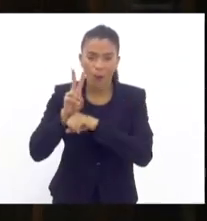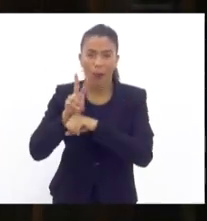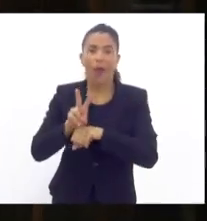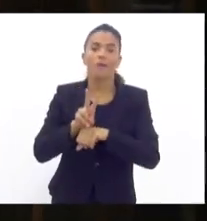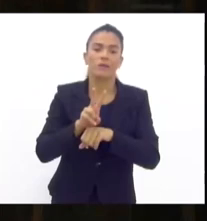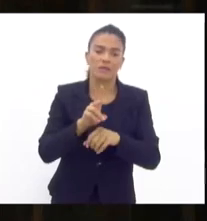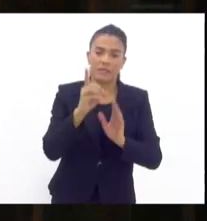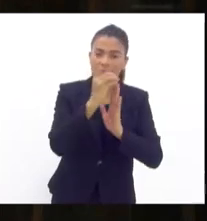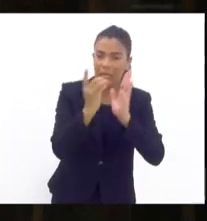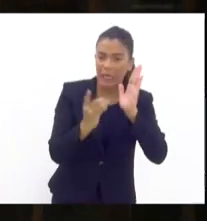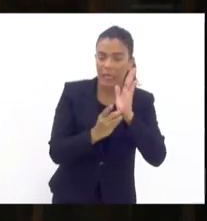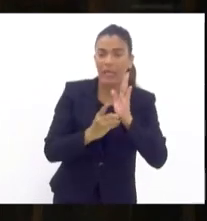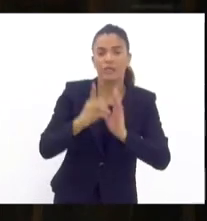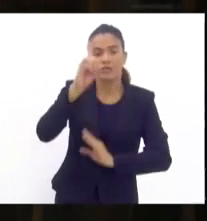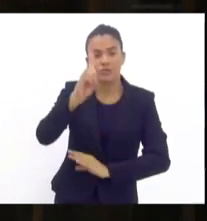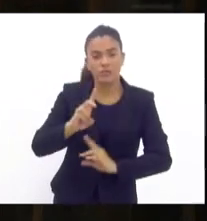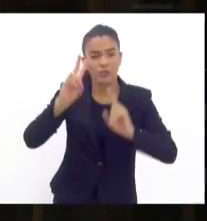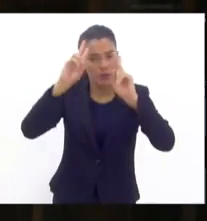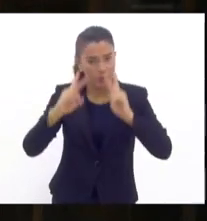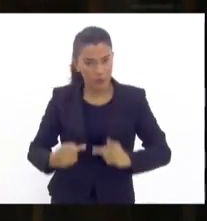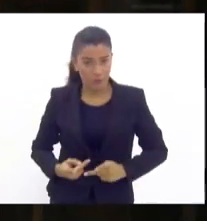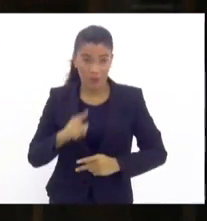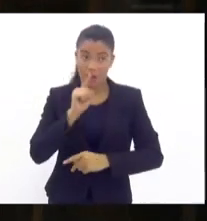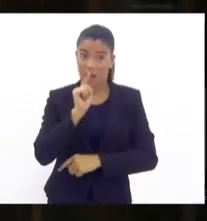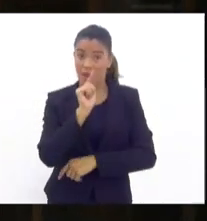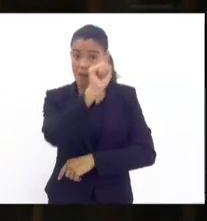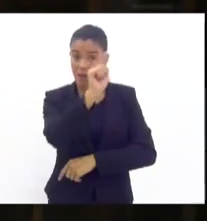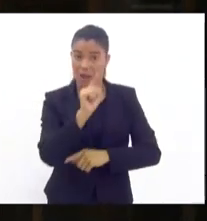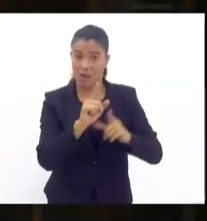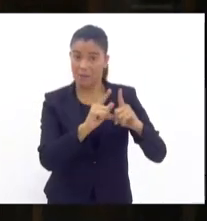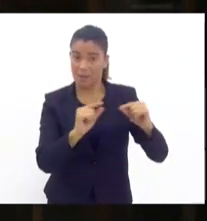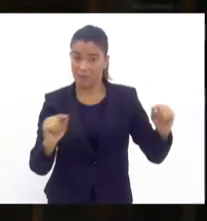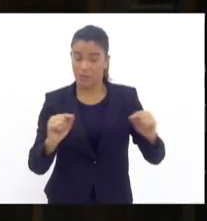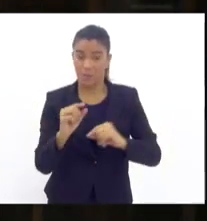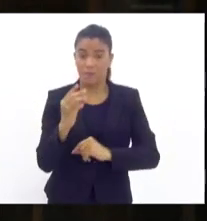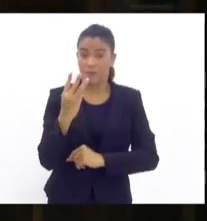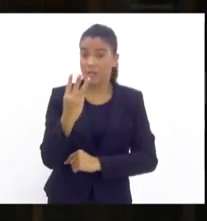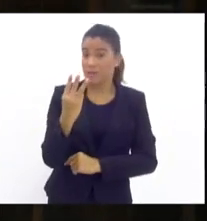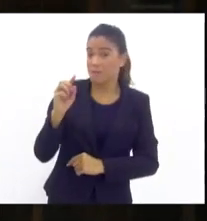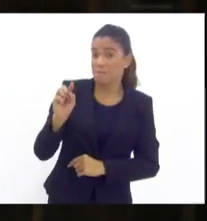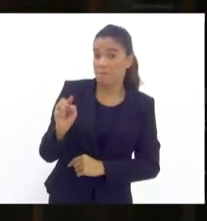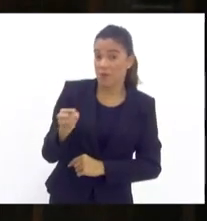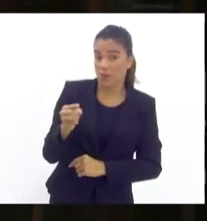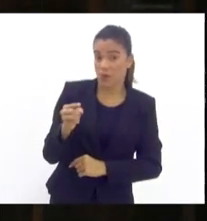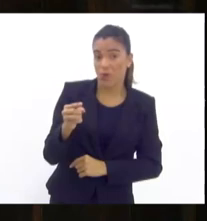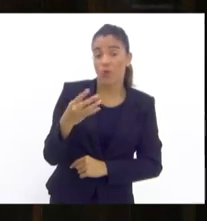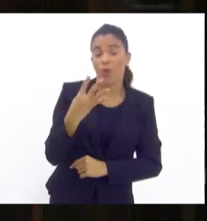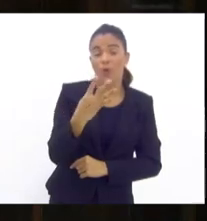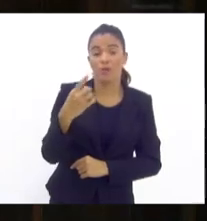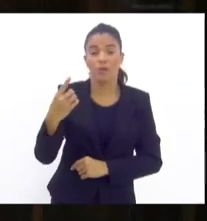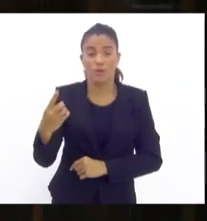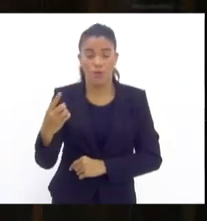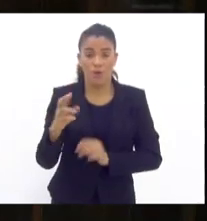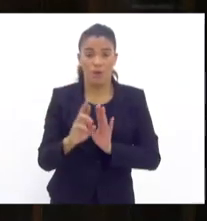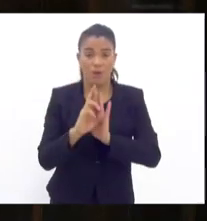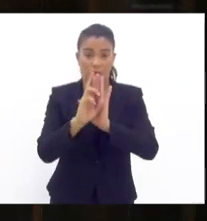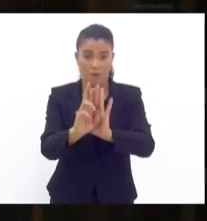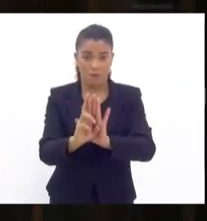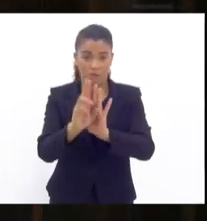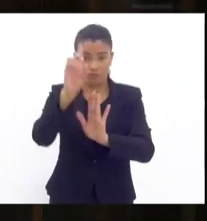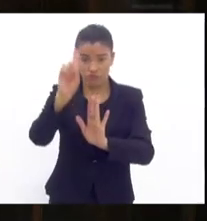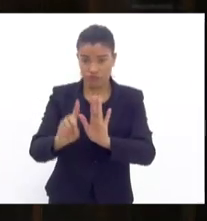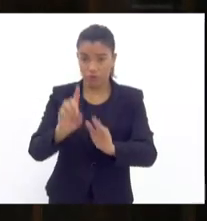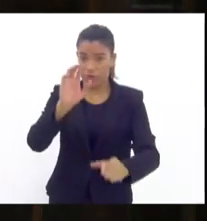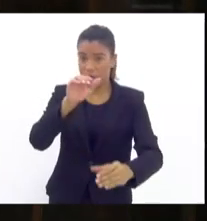decretos, questão de direitos humanos, isso em Brasília. Foram 3.041 representantes de todo o Brasil com direito a voto.